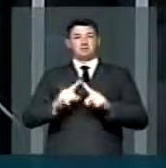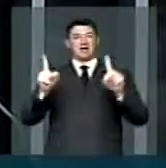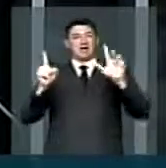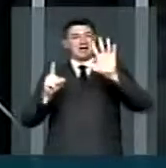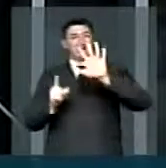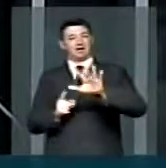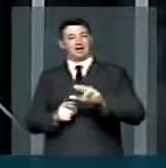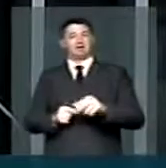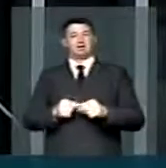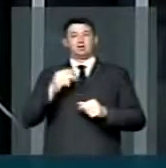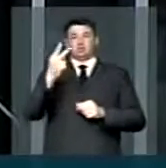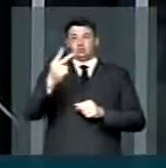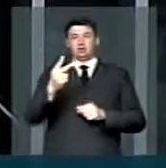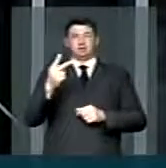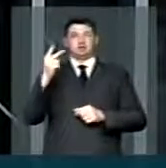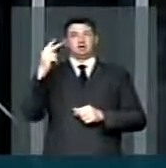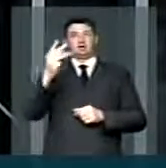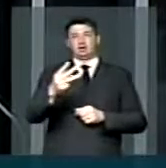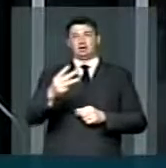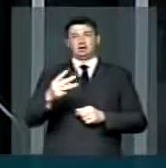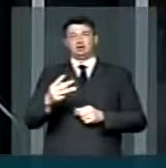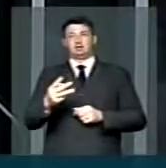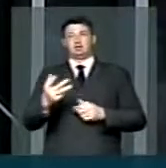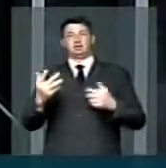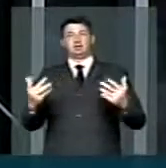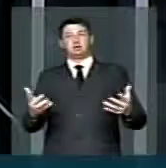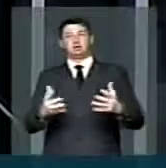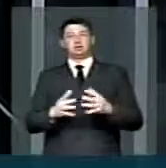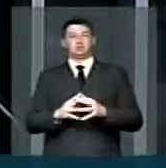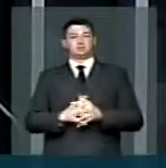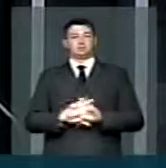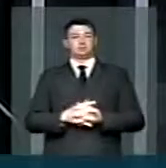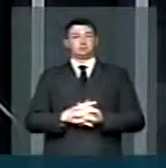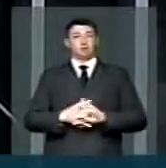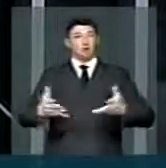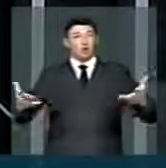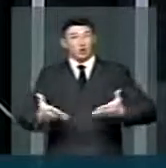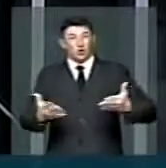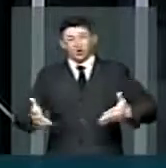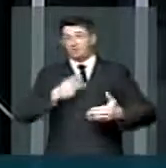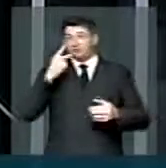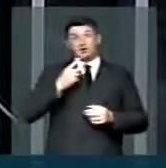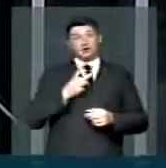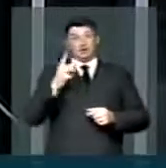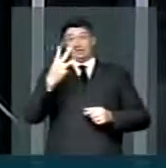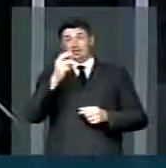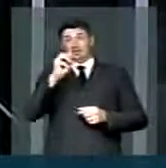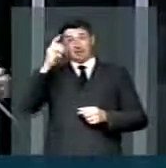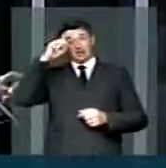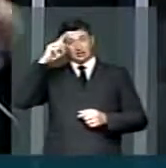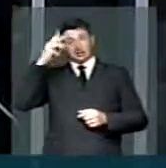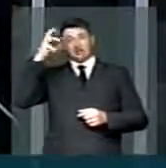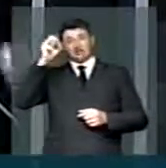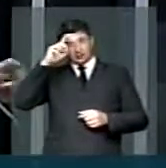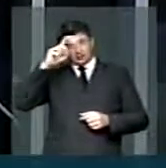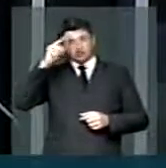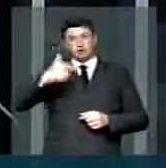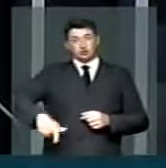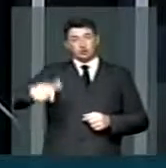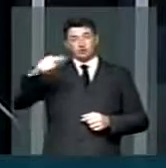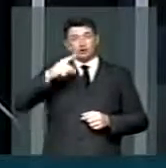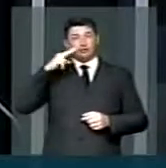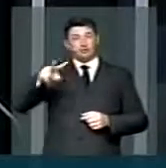duas, três, ou seja, hoje diz que só de 30 em 30 dias pode-se rever